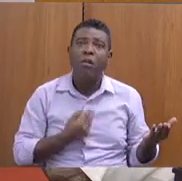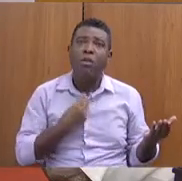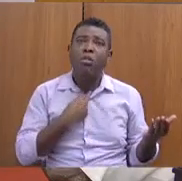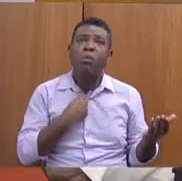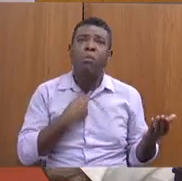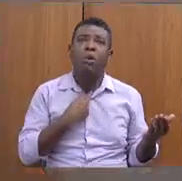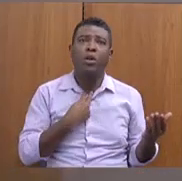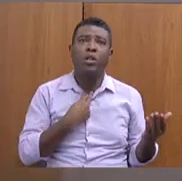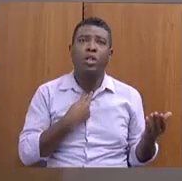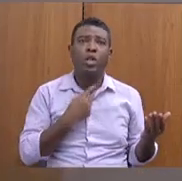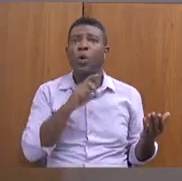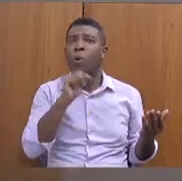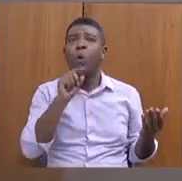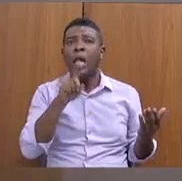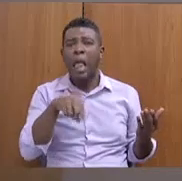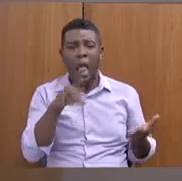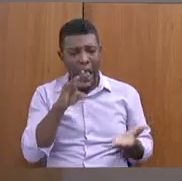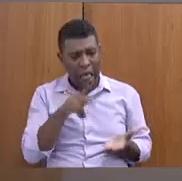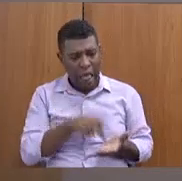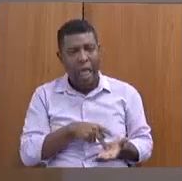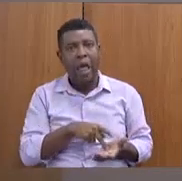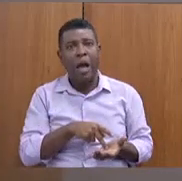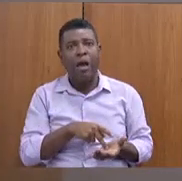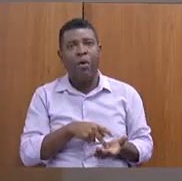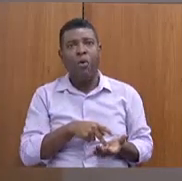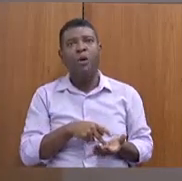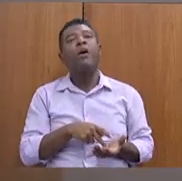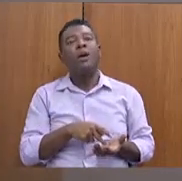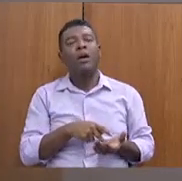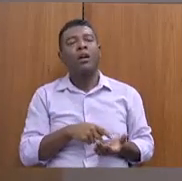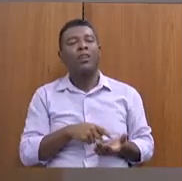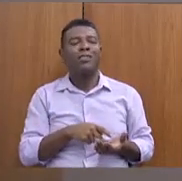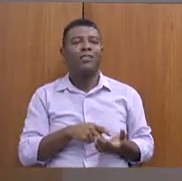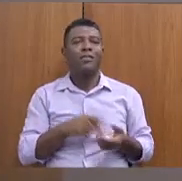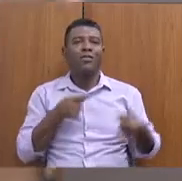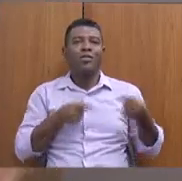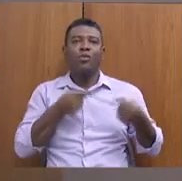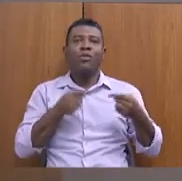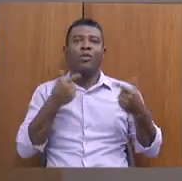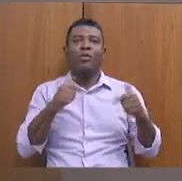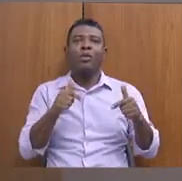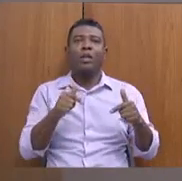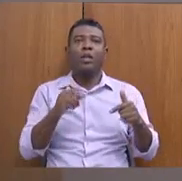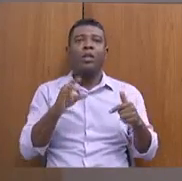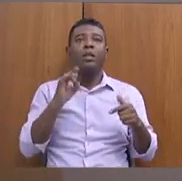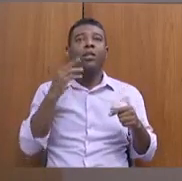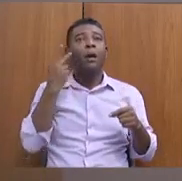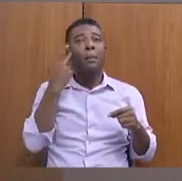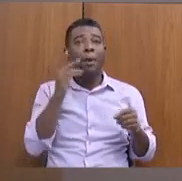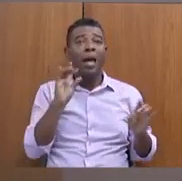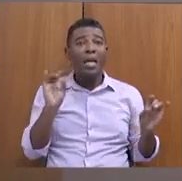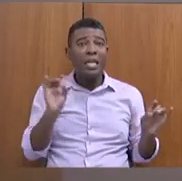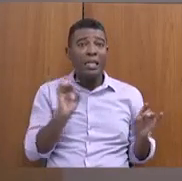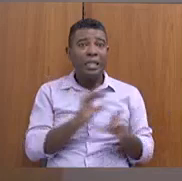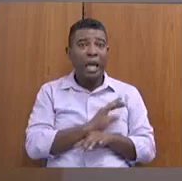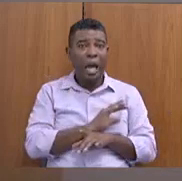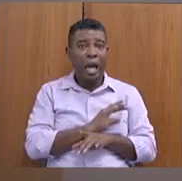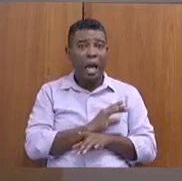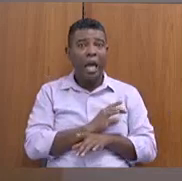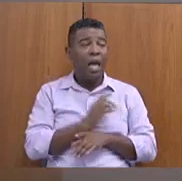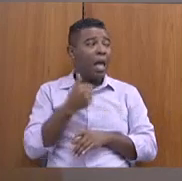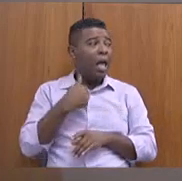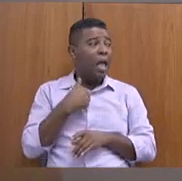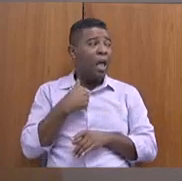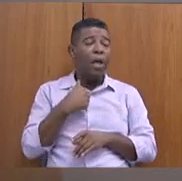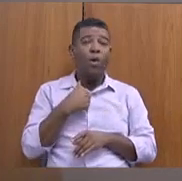que for real, for verdadeiro, não se discute. E só para encerrar, tem um pequeno fazendeiro lá